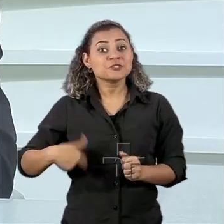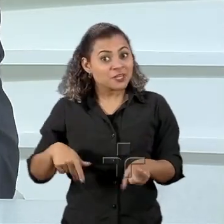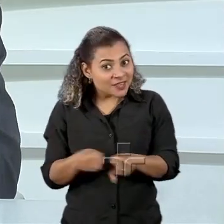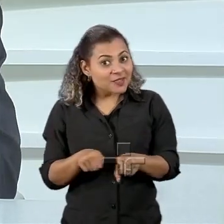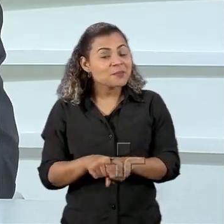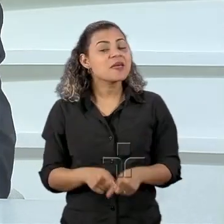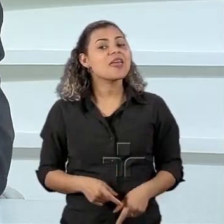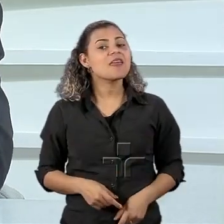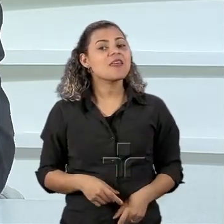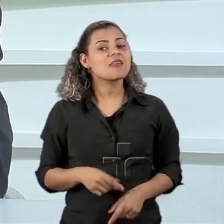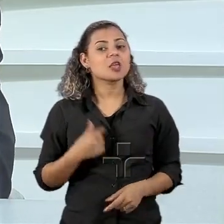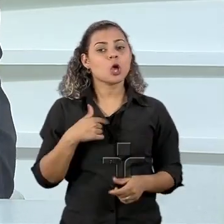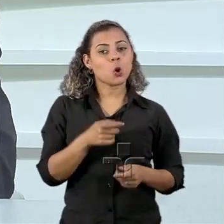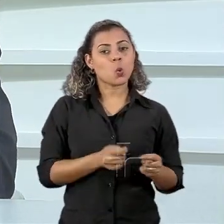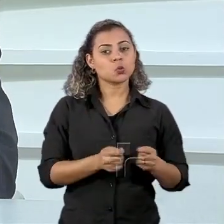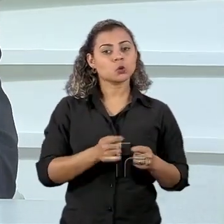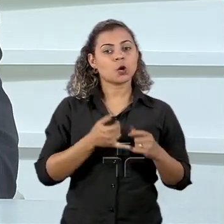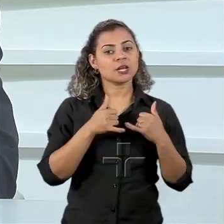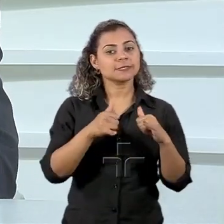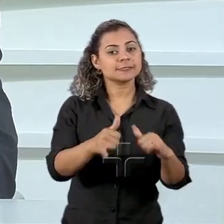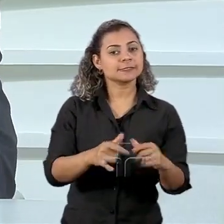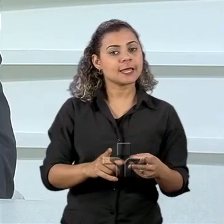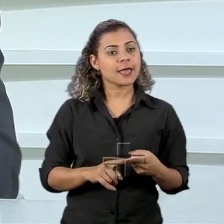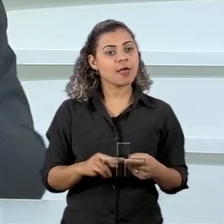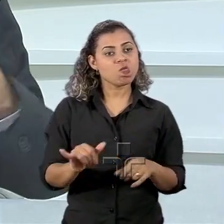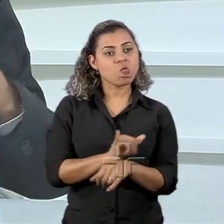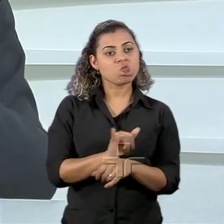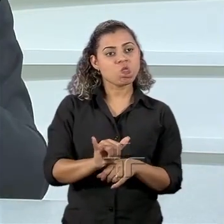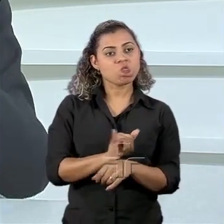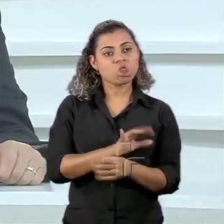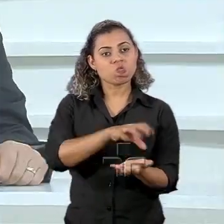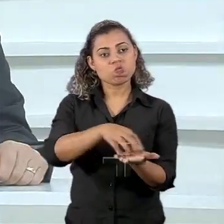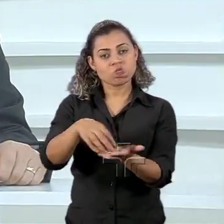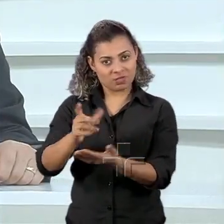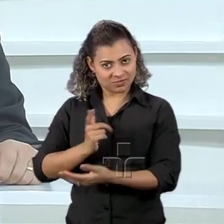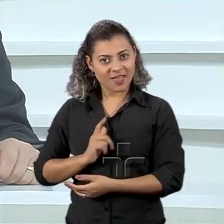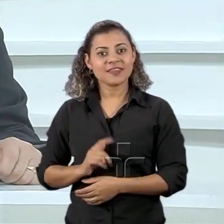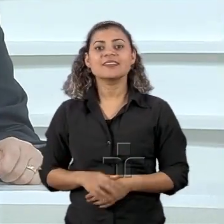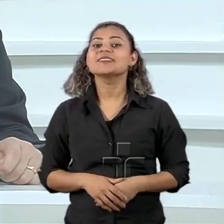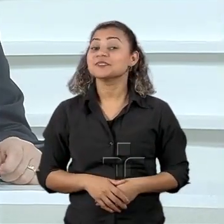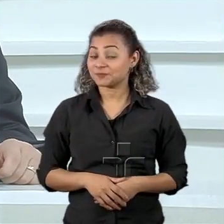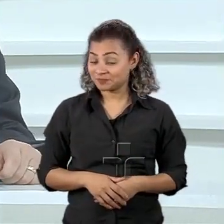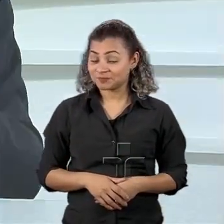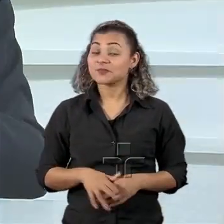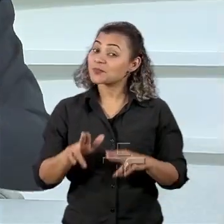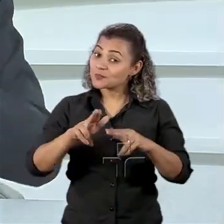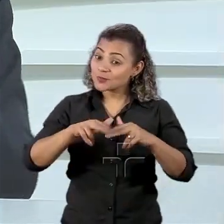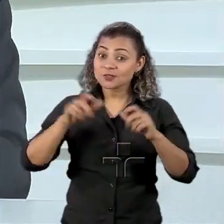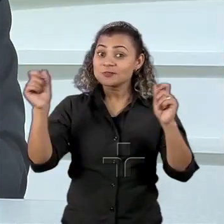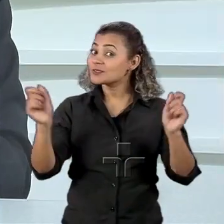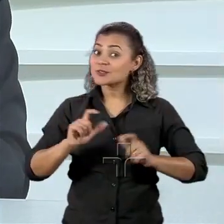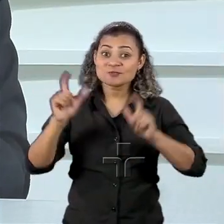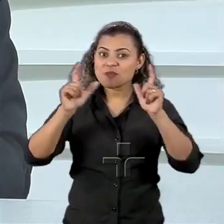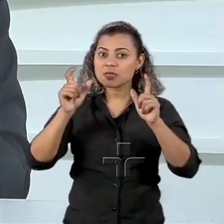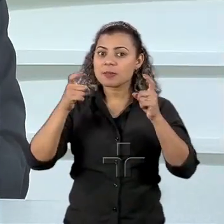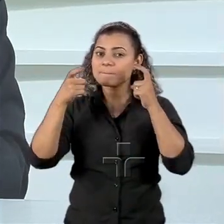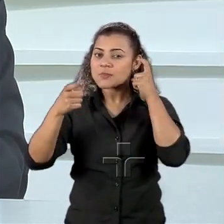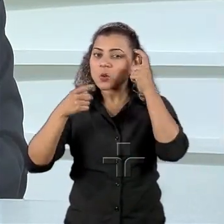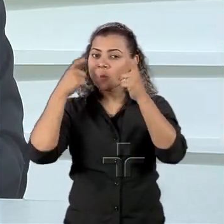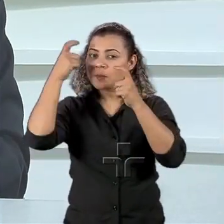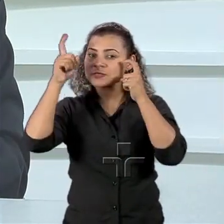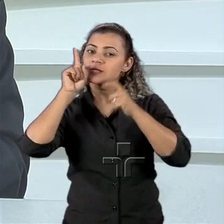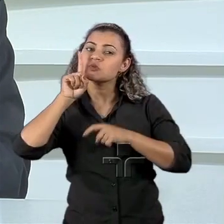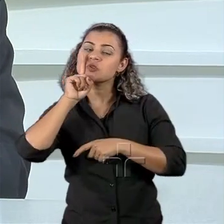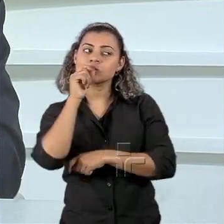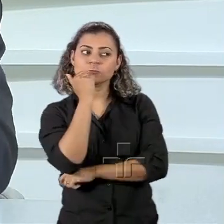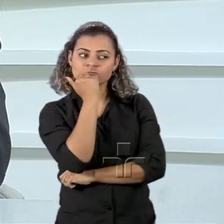controla a eletricidade, outros setores estratégicos. China está comprando. Isso desperta, evidentemente, uma preocupação do lado dos Estados